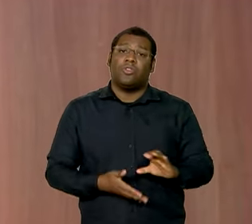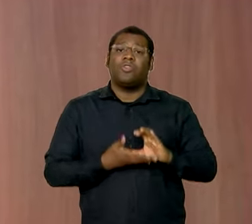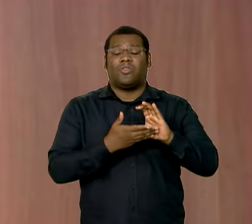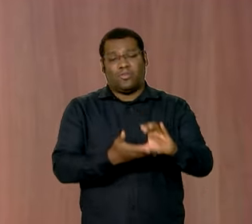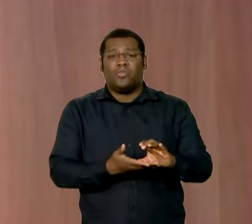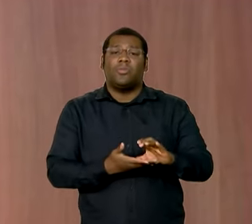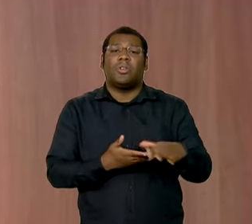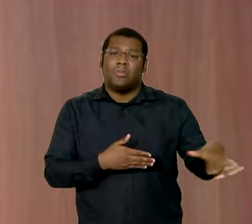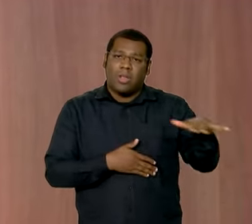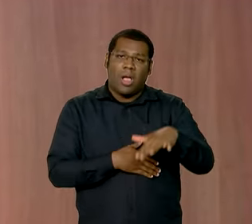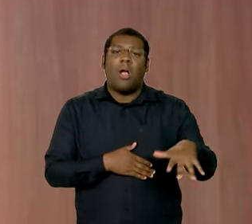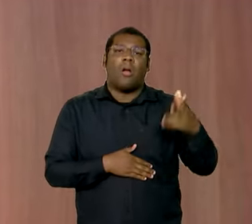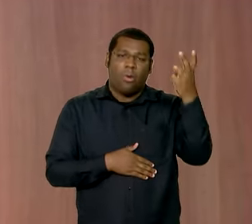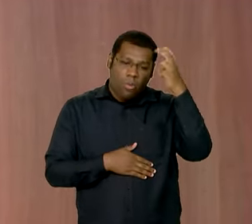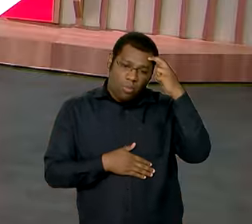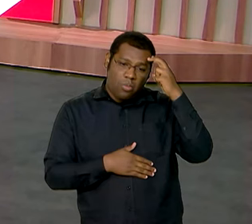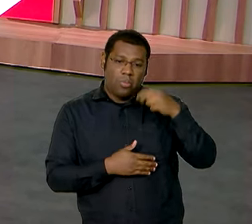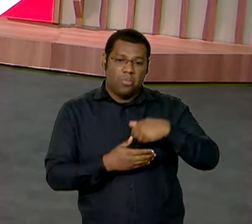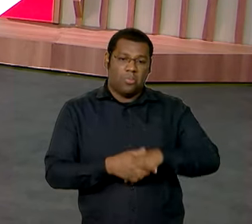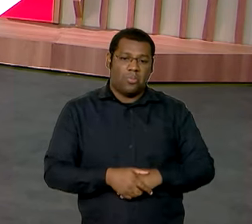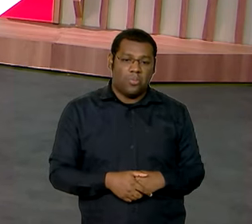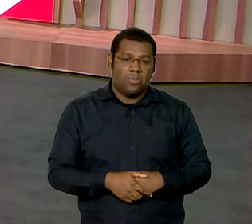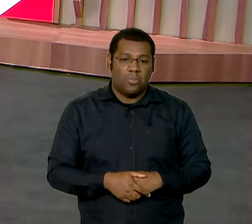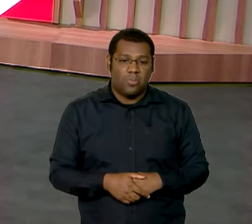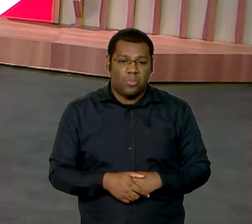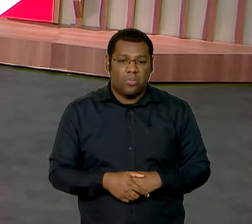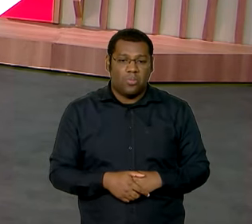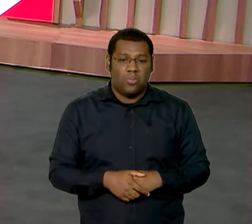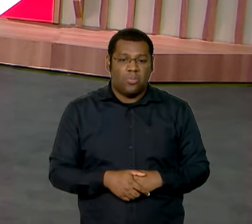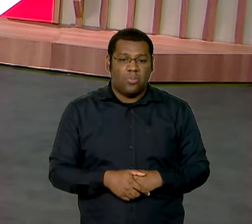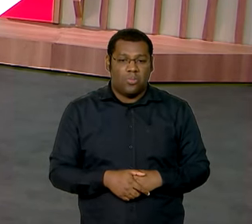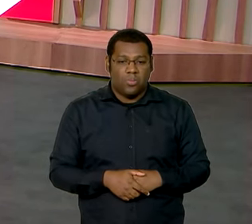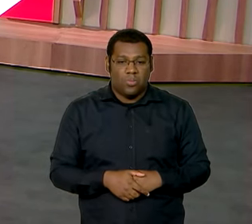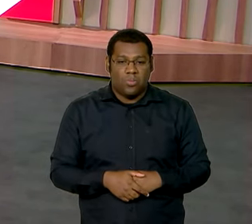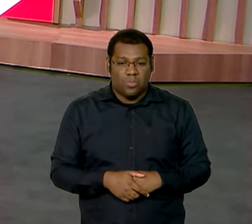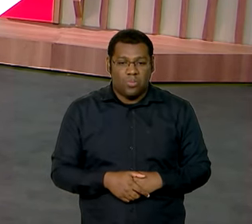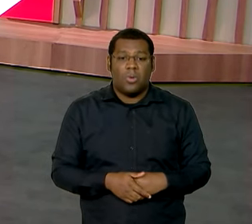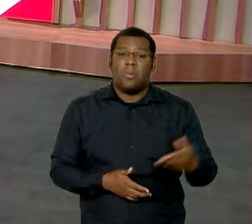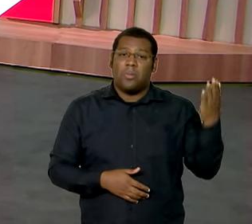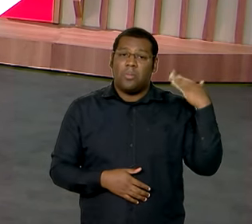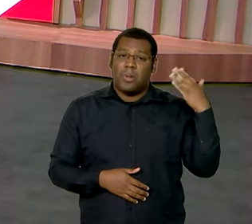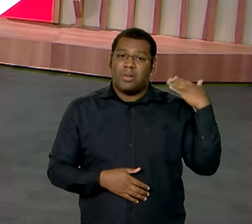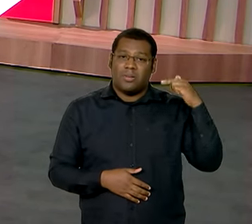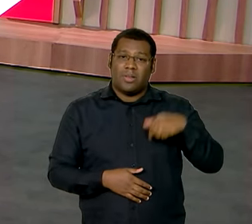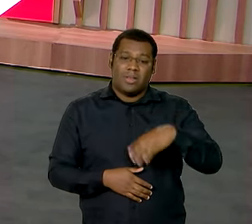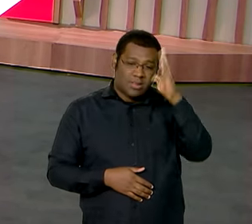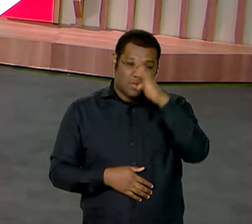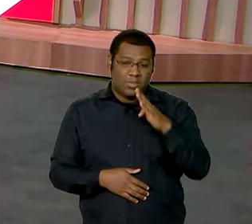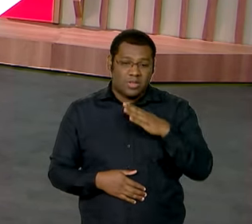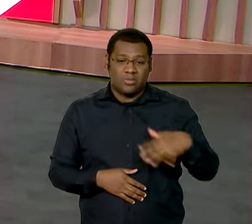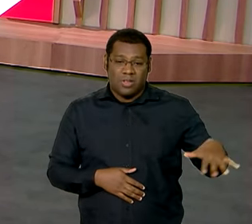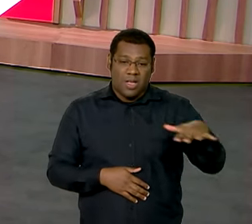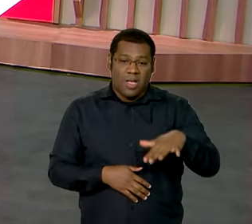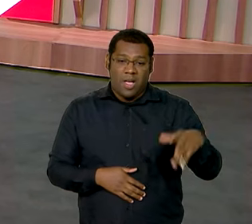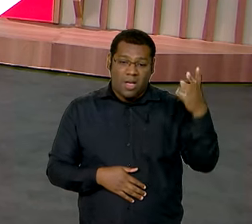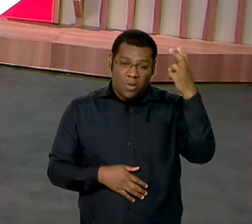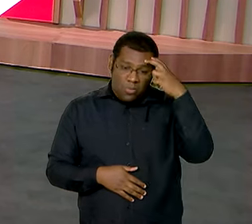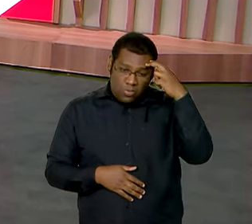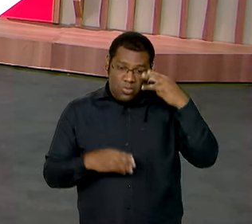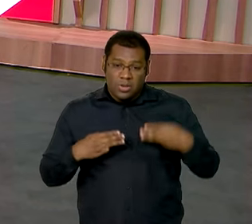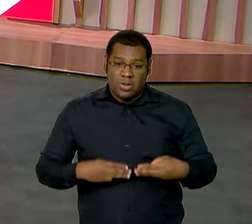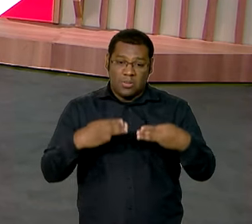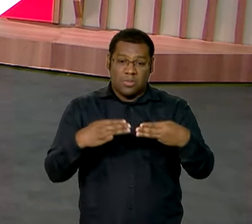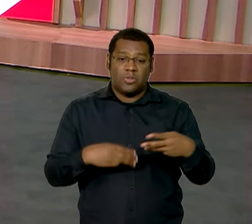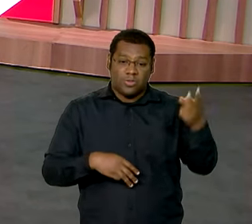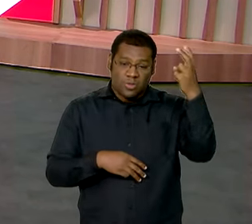mais alto ainda. Contou aí de toda a reestruturação na área da cultura. A gente ficou vários anos no Brasil sem ter Ministério da Cultura.